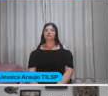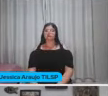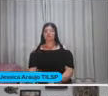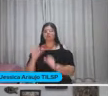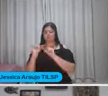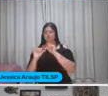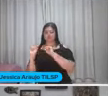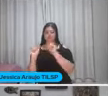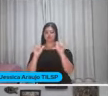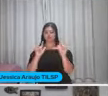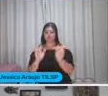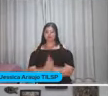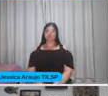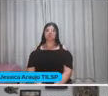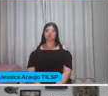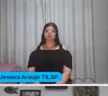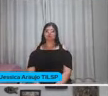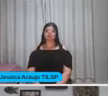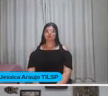passar